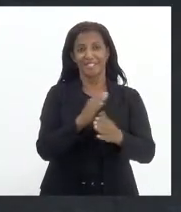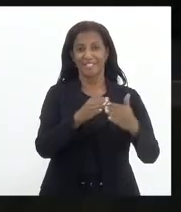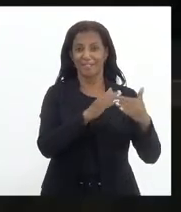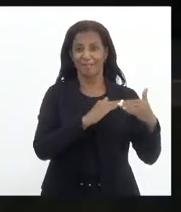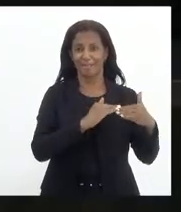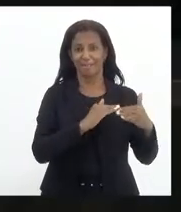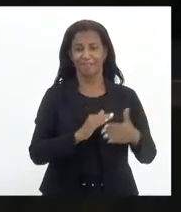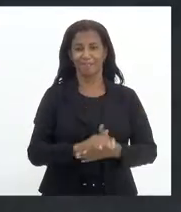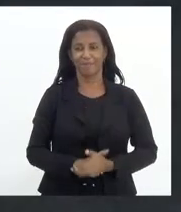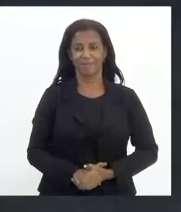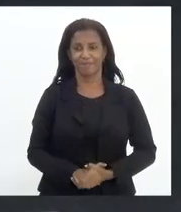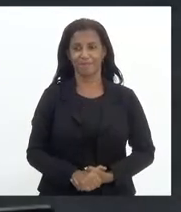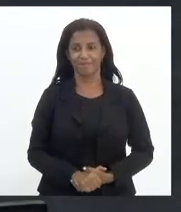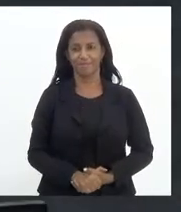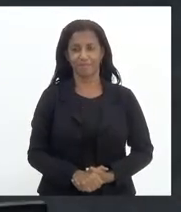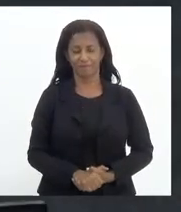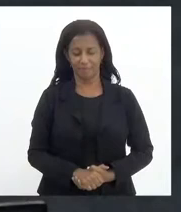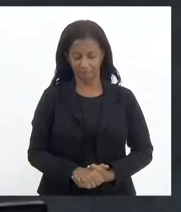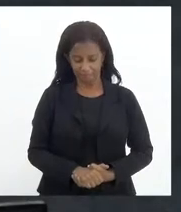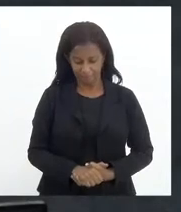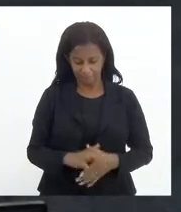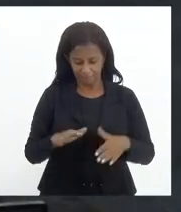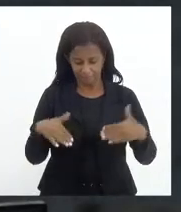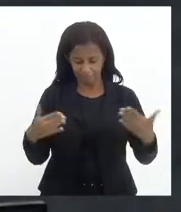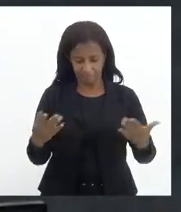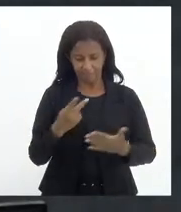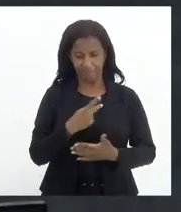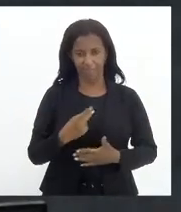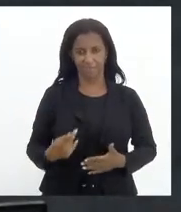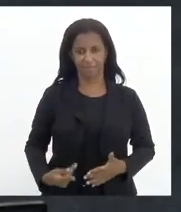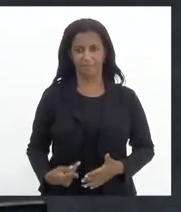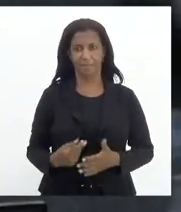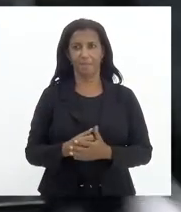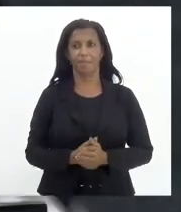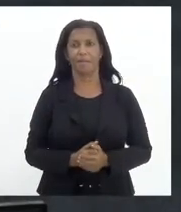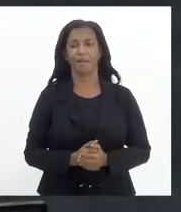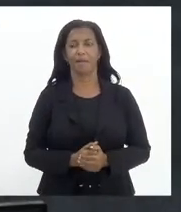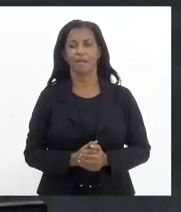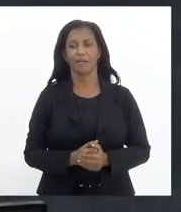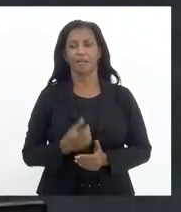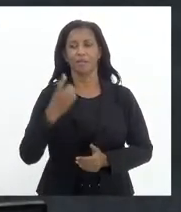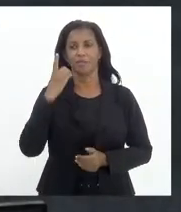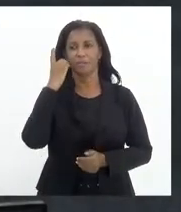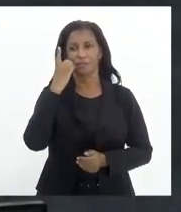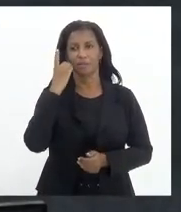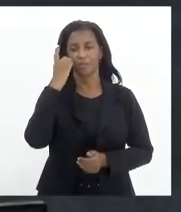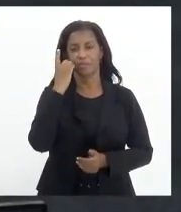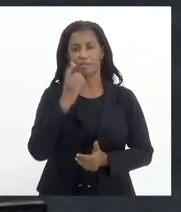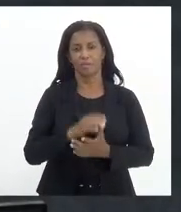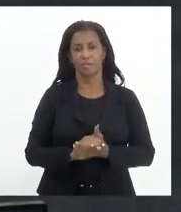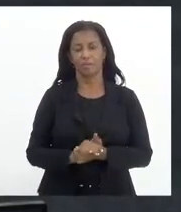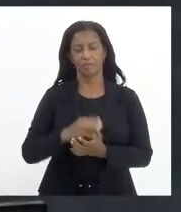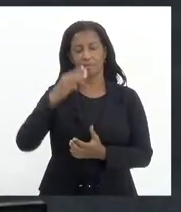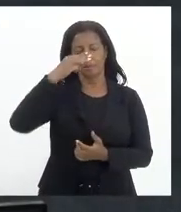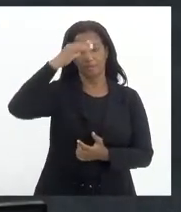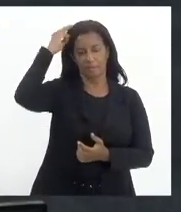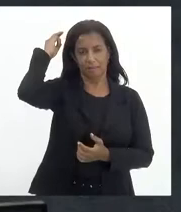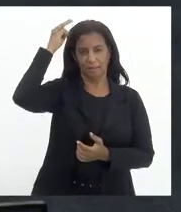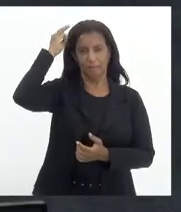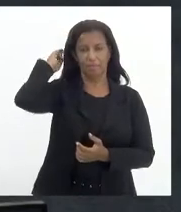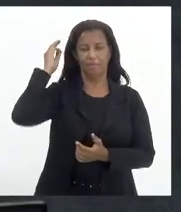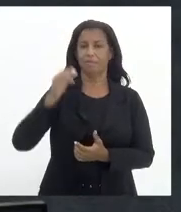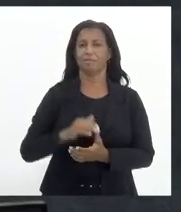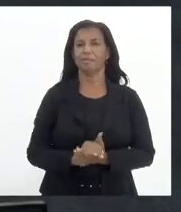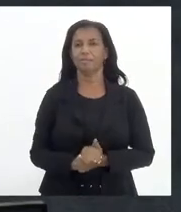Por favor. Senhor presidente, o deputado Márcio Pacheco,